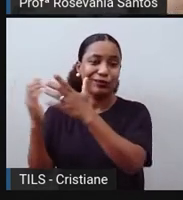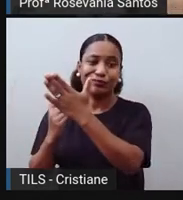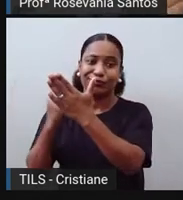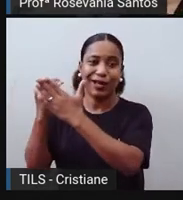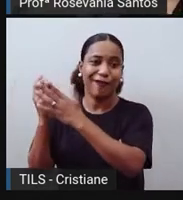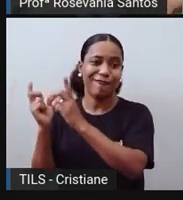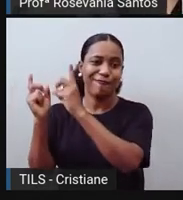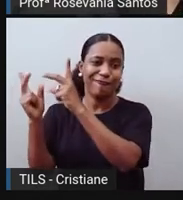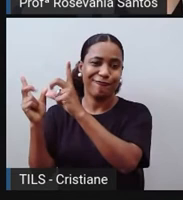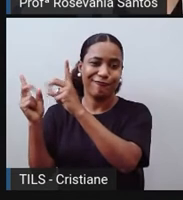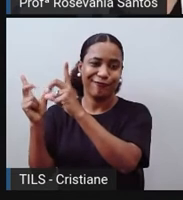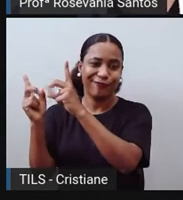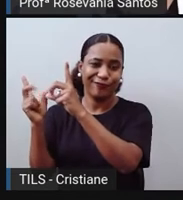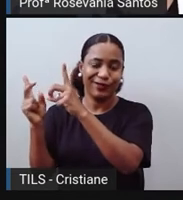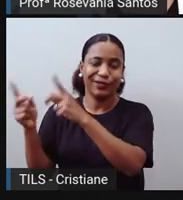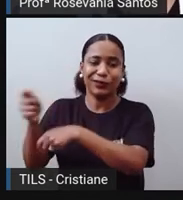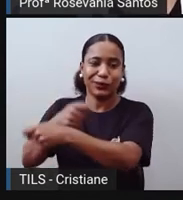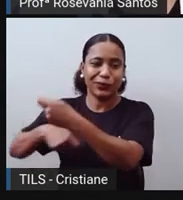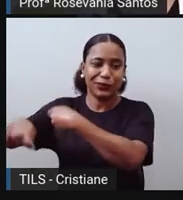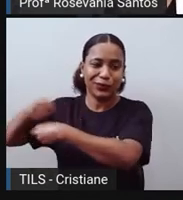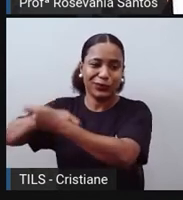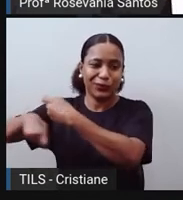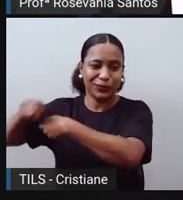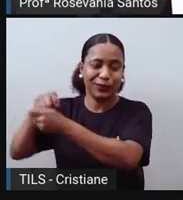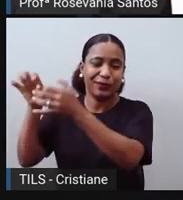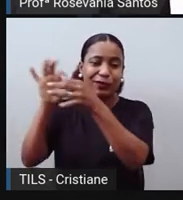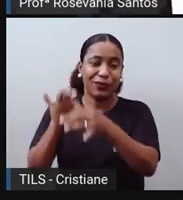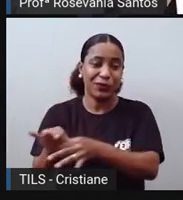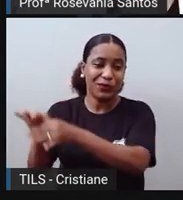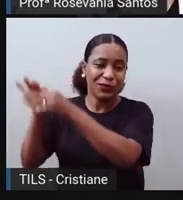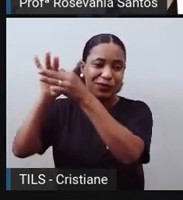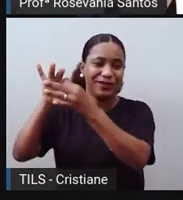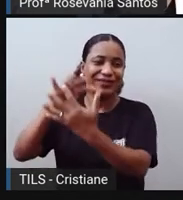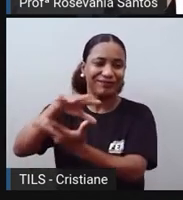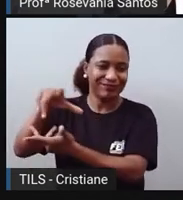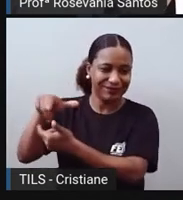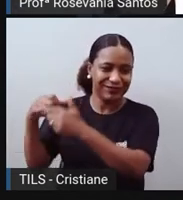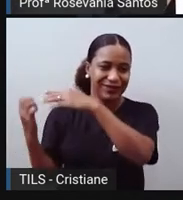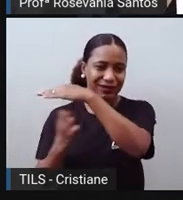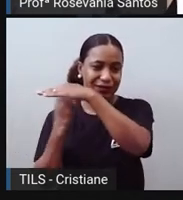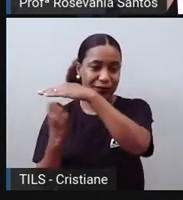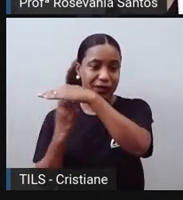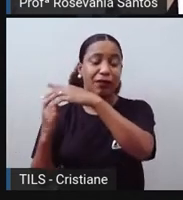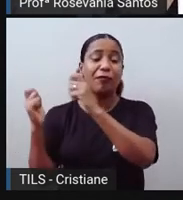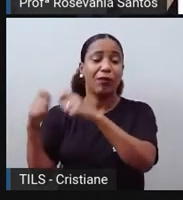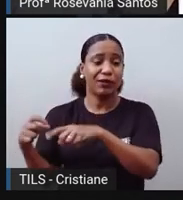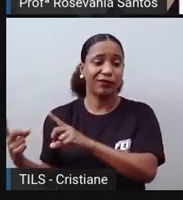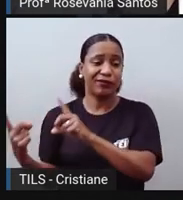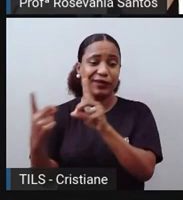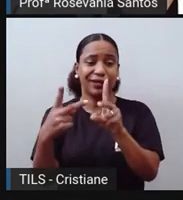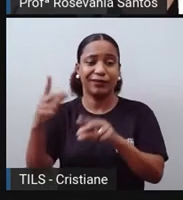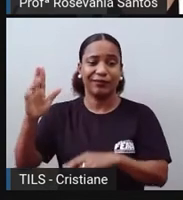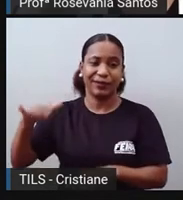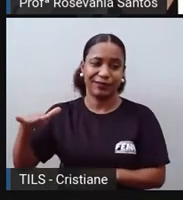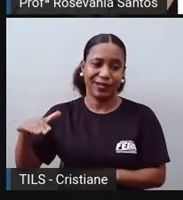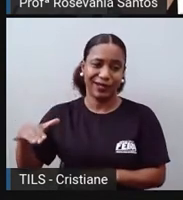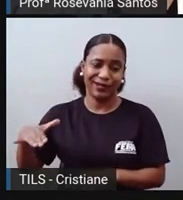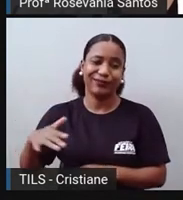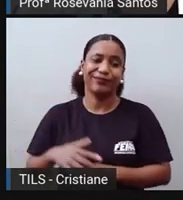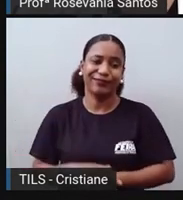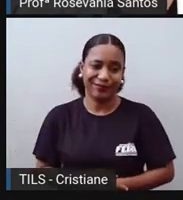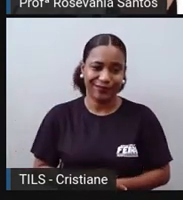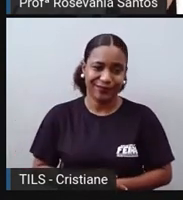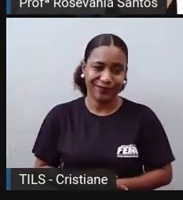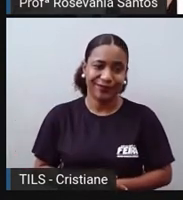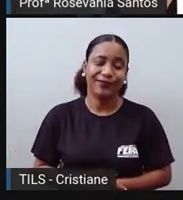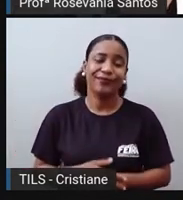questão das conexões que eles têm, né, com as várias outras empresas podem oferecer uma quantidade maior de produtos com